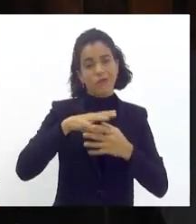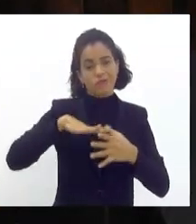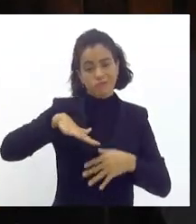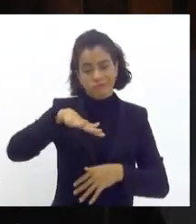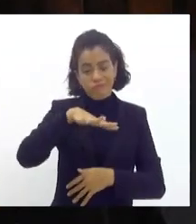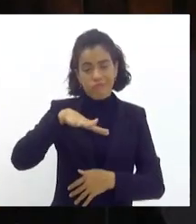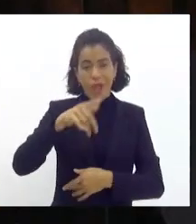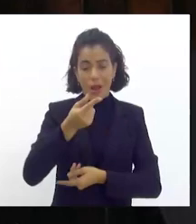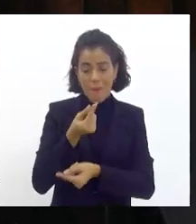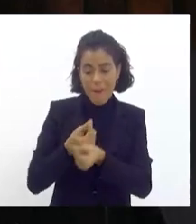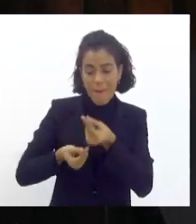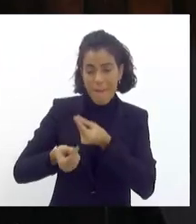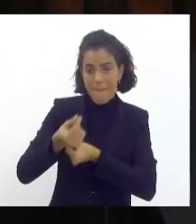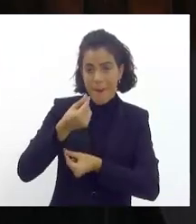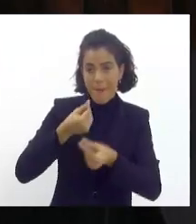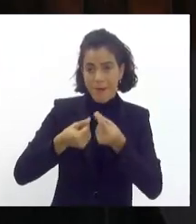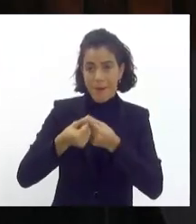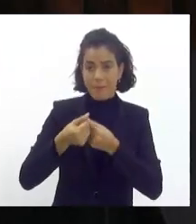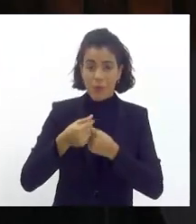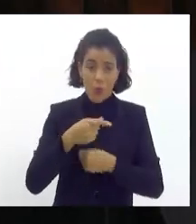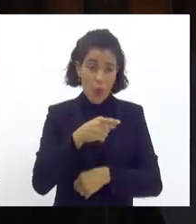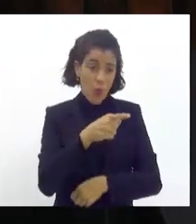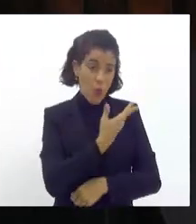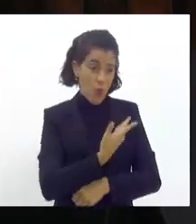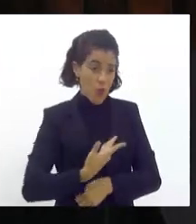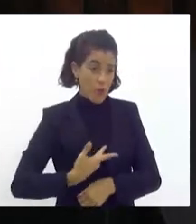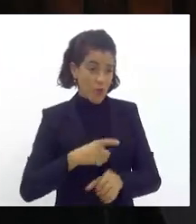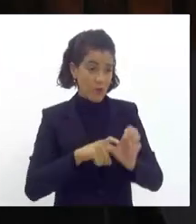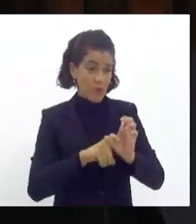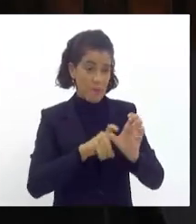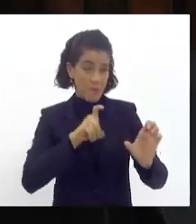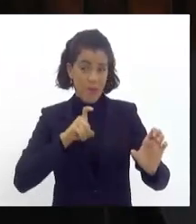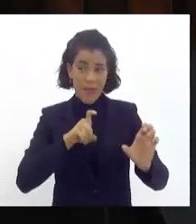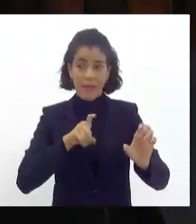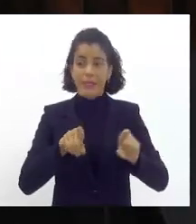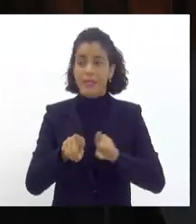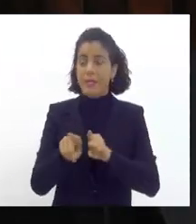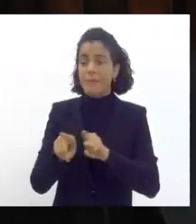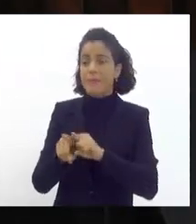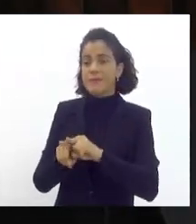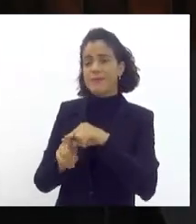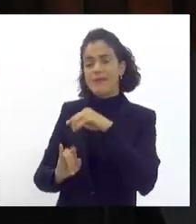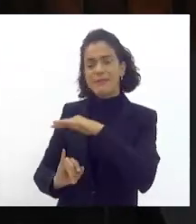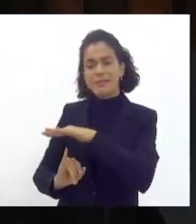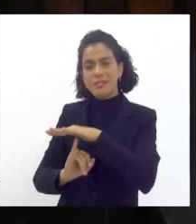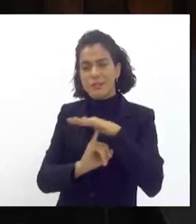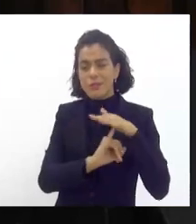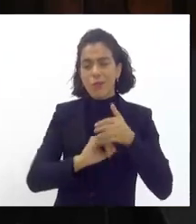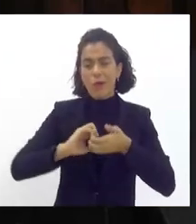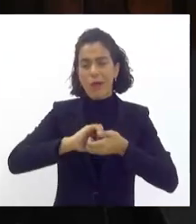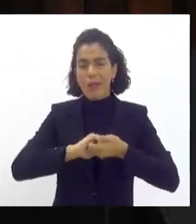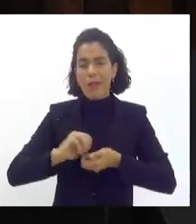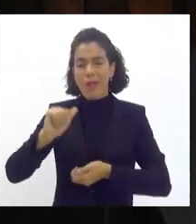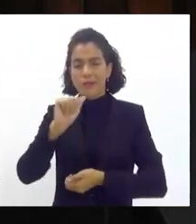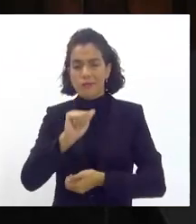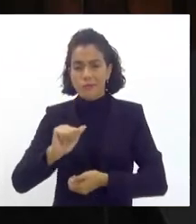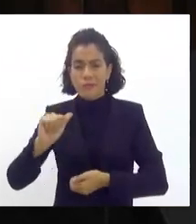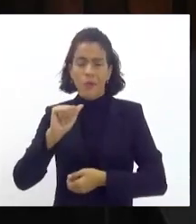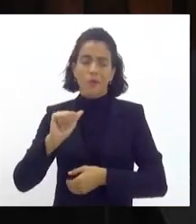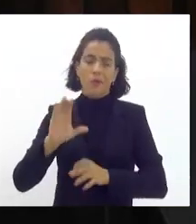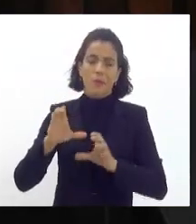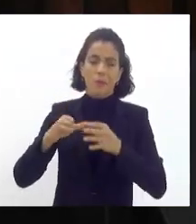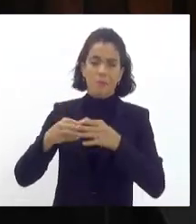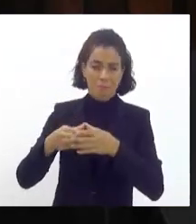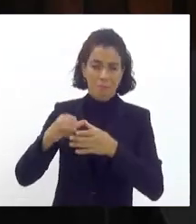deixar independente não só o governo como também as entidades coletivas ligas e associações e blocos